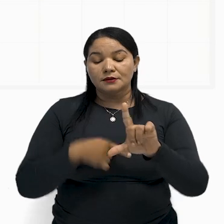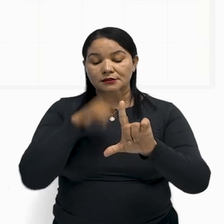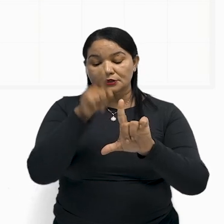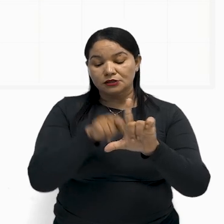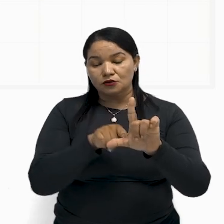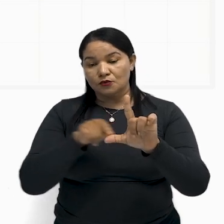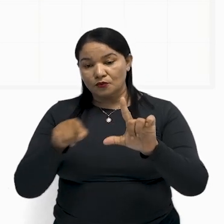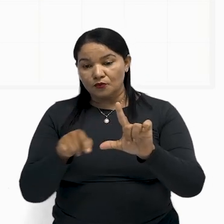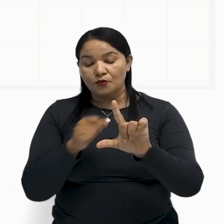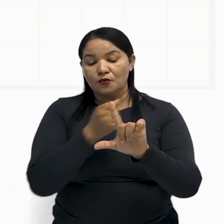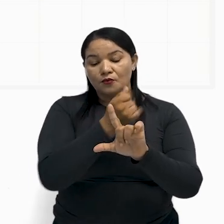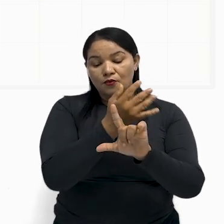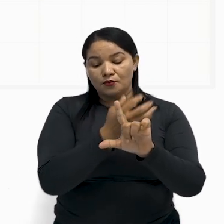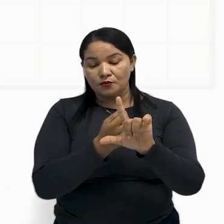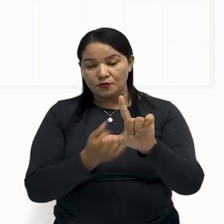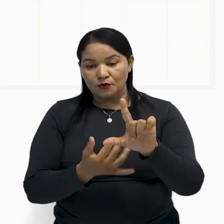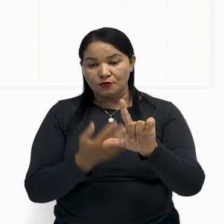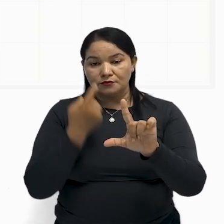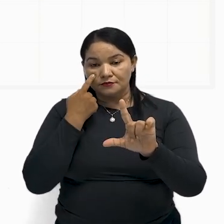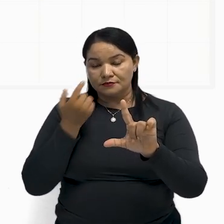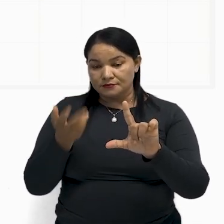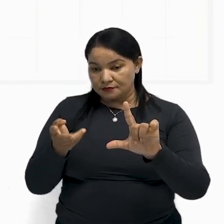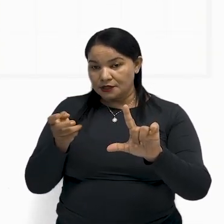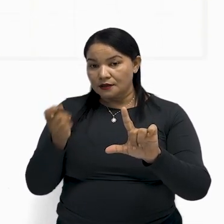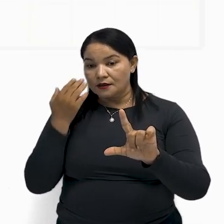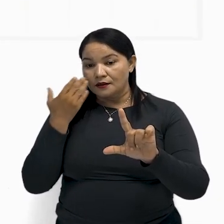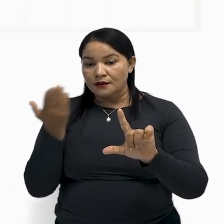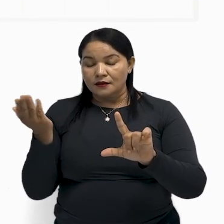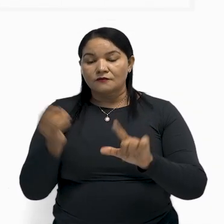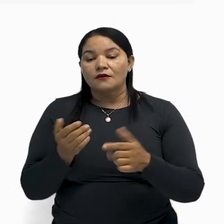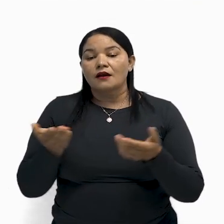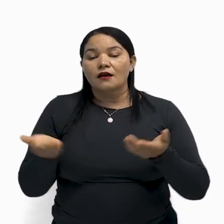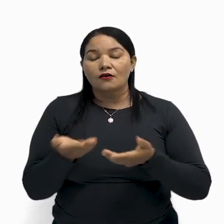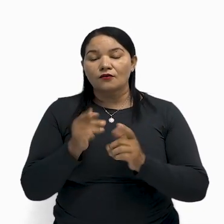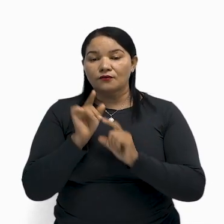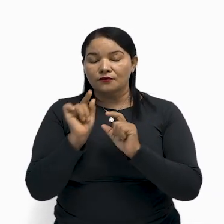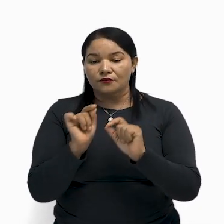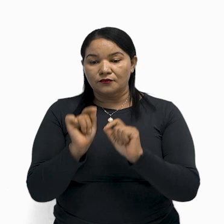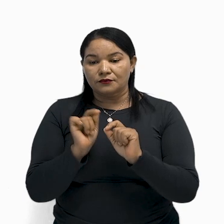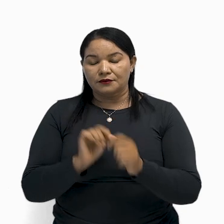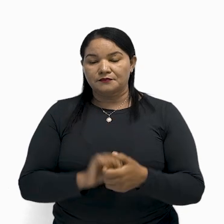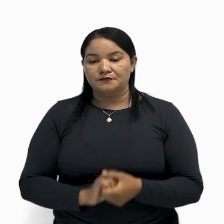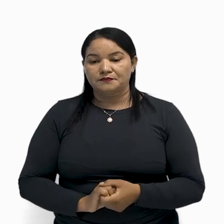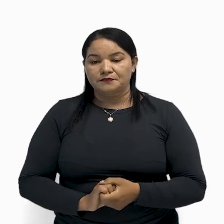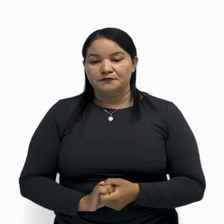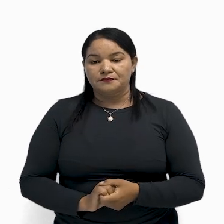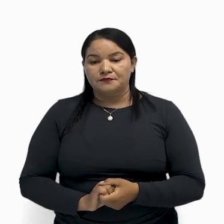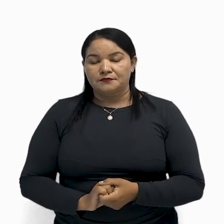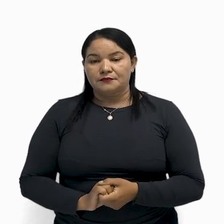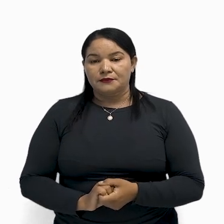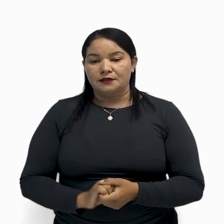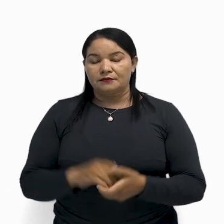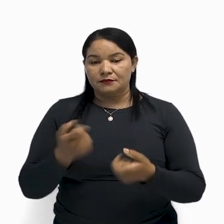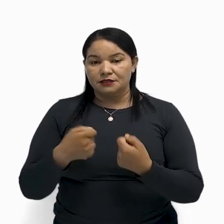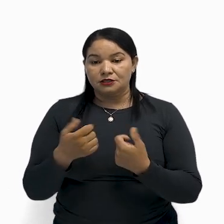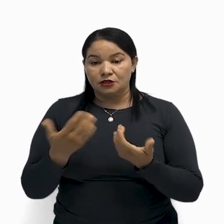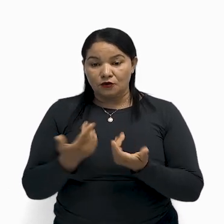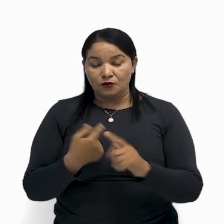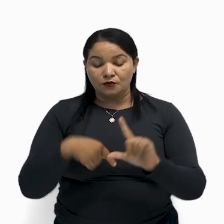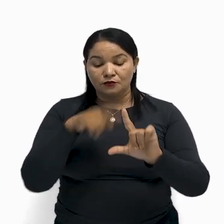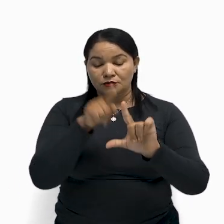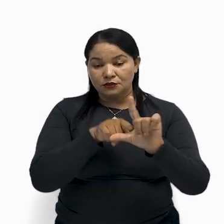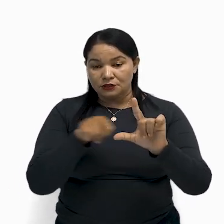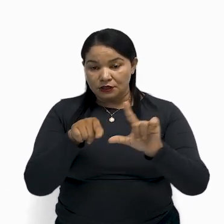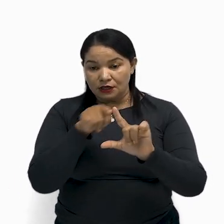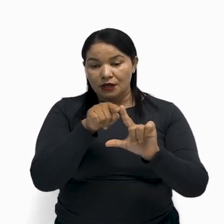desses triângulos que eu tenho aí. A gente vai fazer o seguinte agora. Nós vamos separar esses dois triângulos, ok?